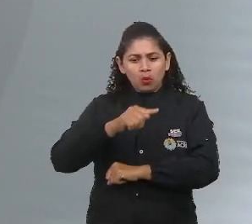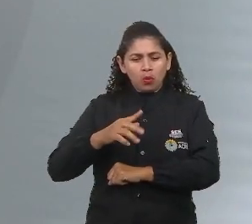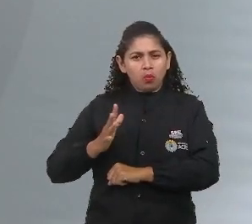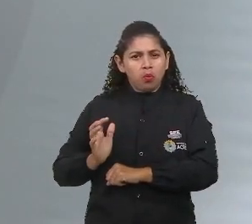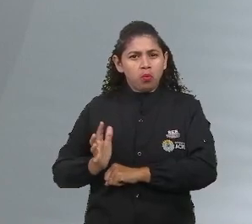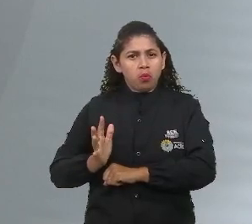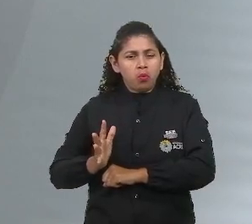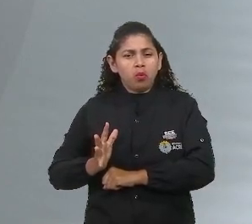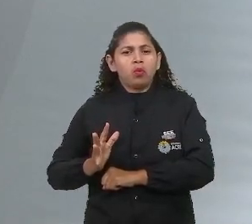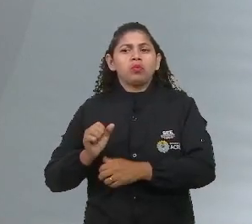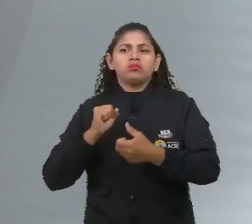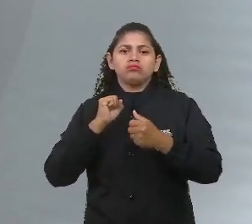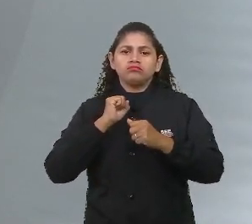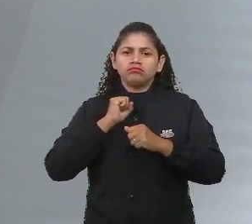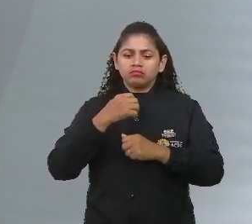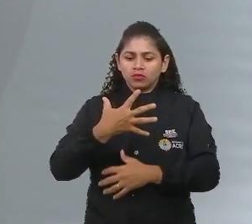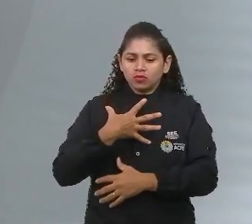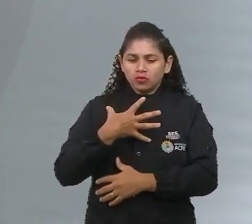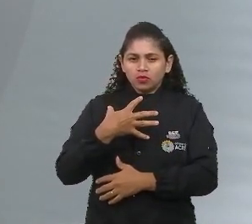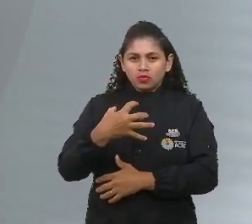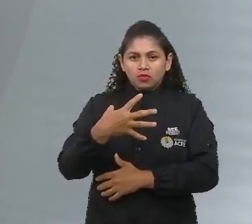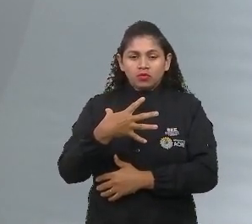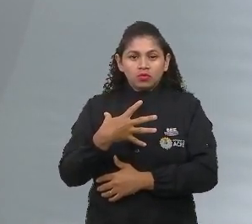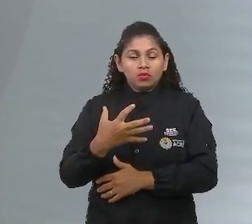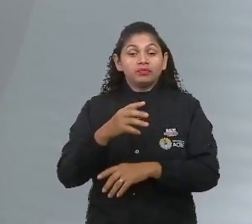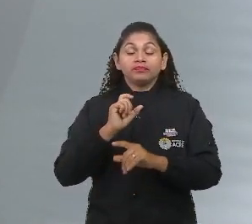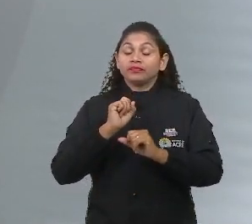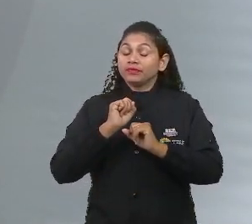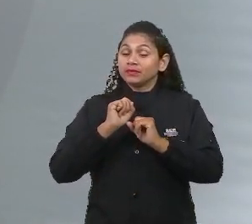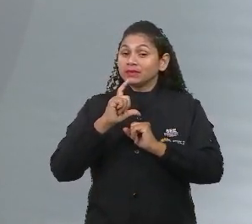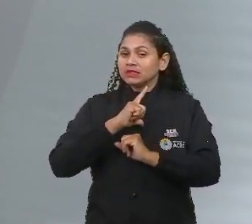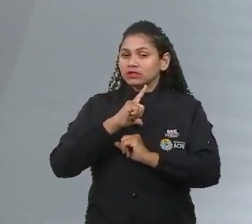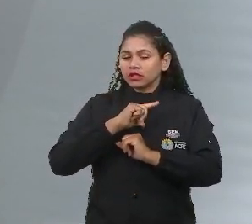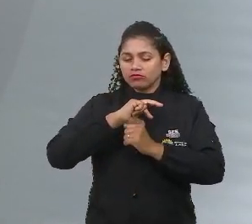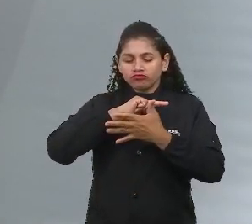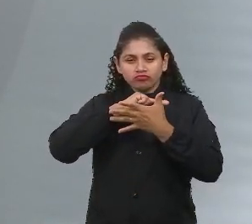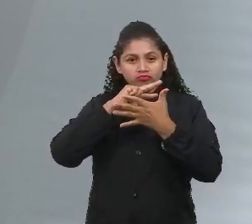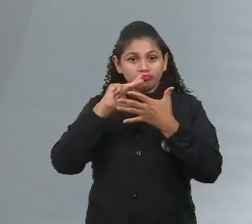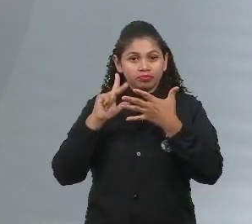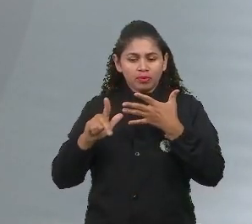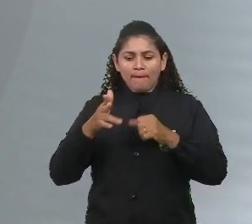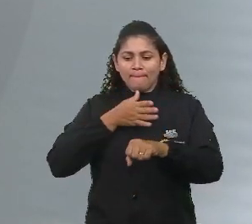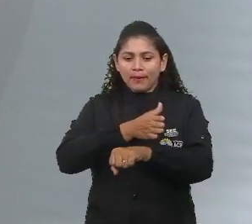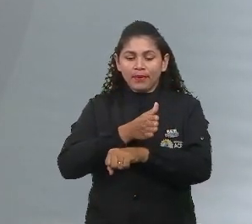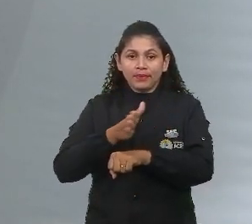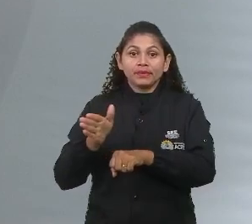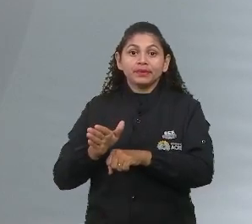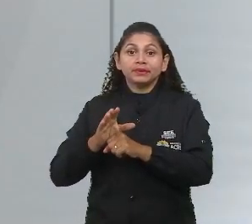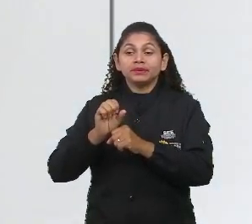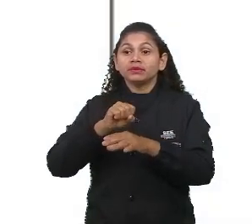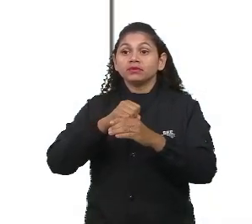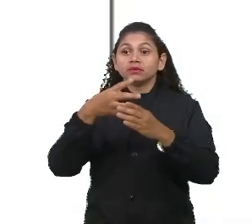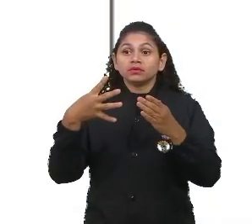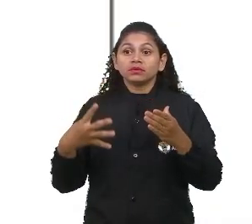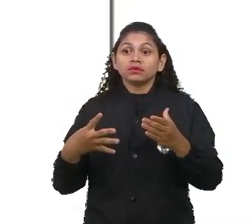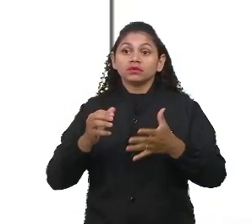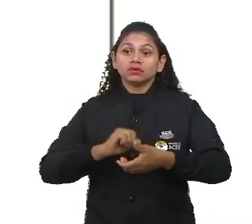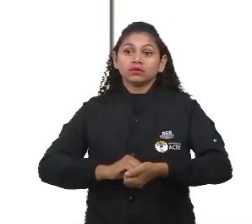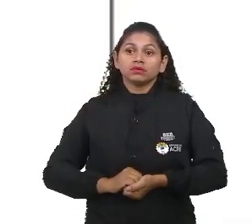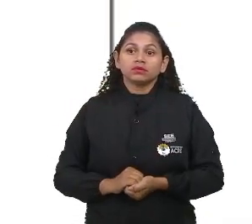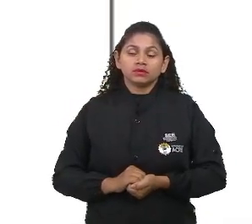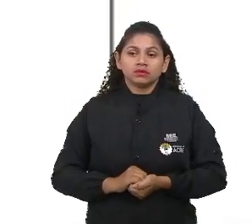de cada vertente dessa, também há outros direcionamentos. Então, por exemplo, aqui no aspecto de